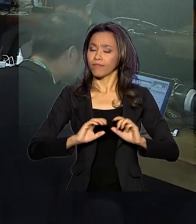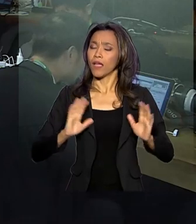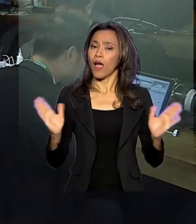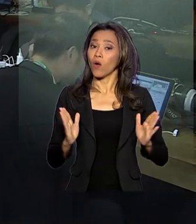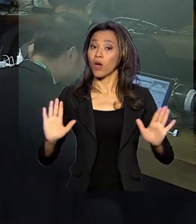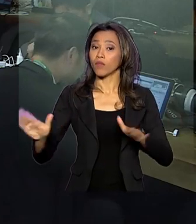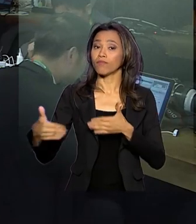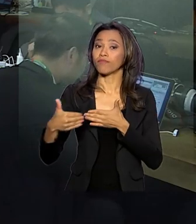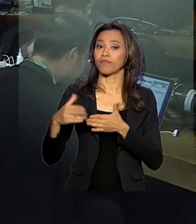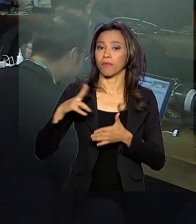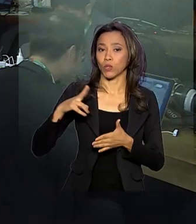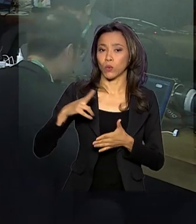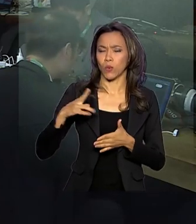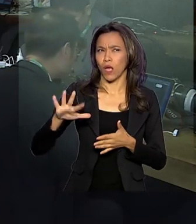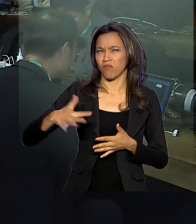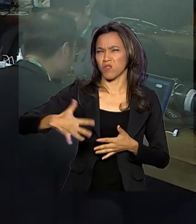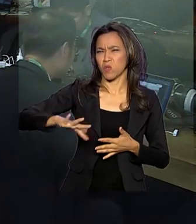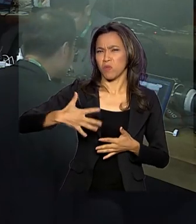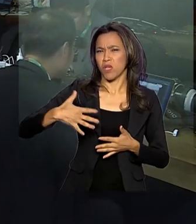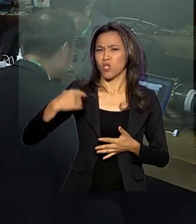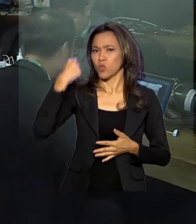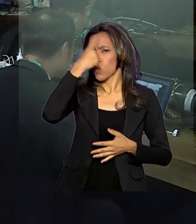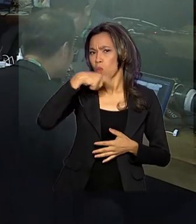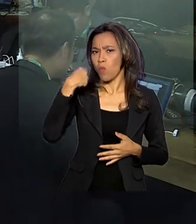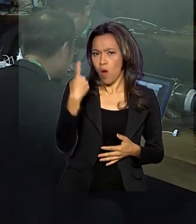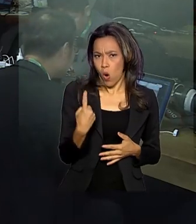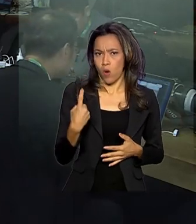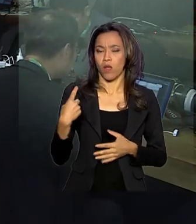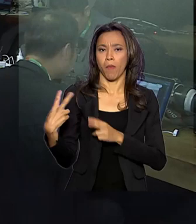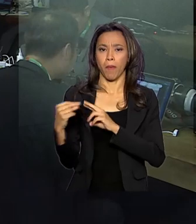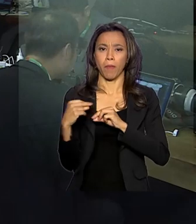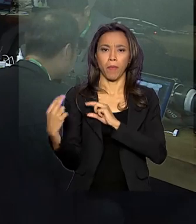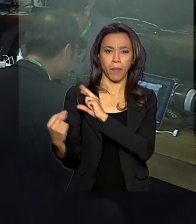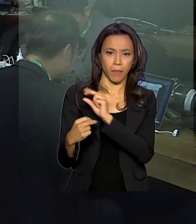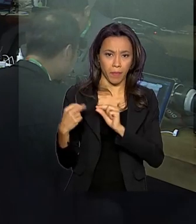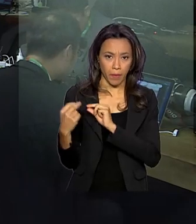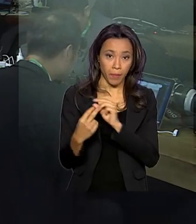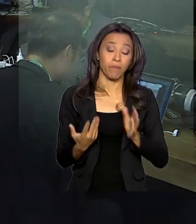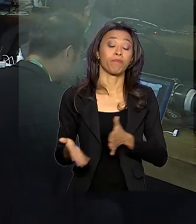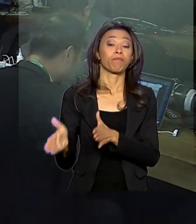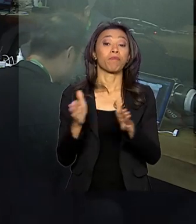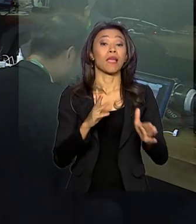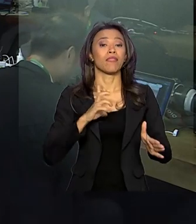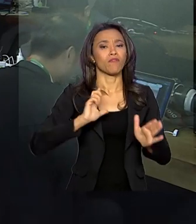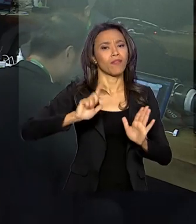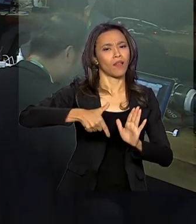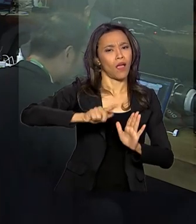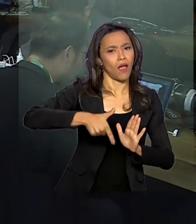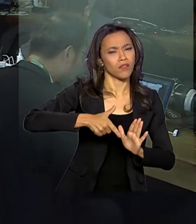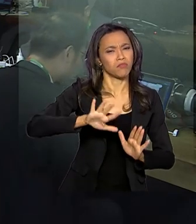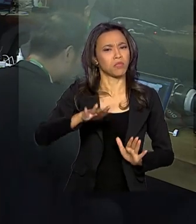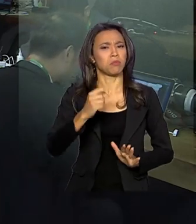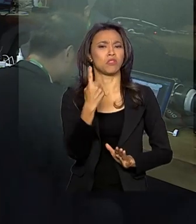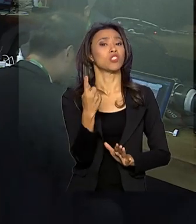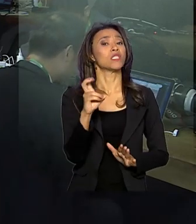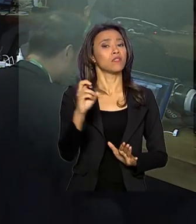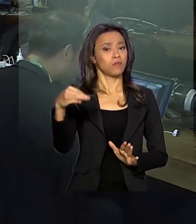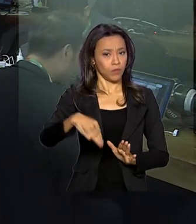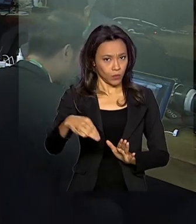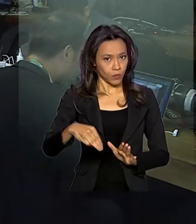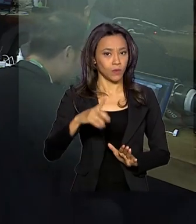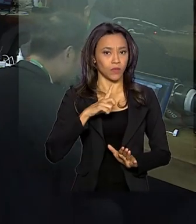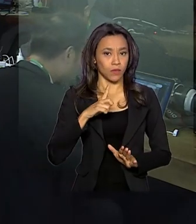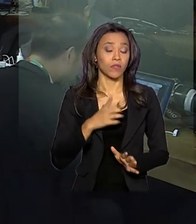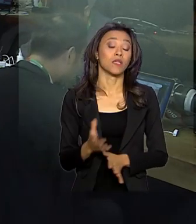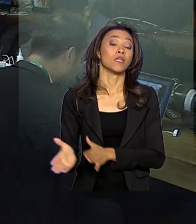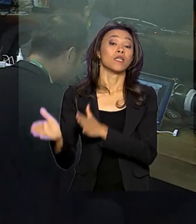fechada que tem previsão de durar mais ou menos uma hora. A cúpula está com um atraso de mais ou menos 15 minutos. Logo